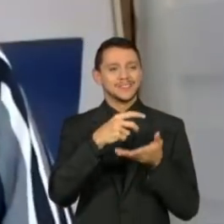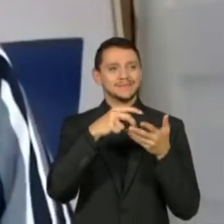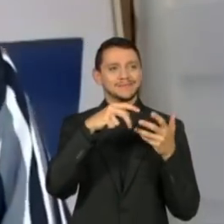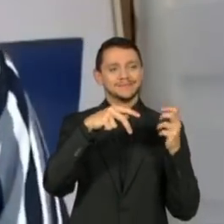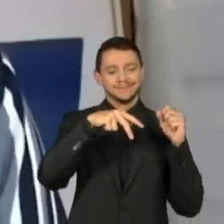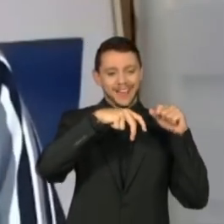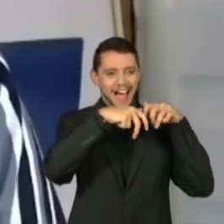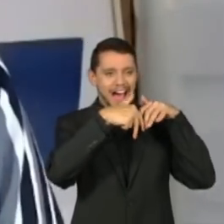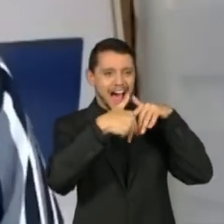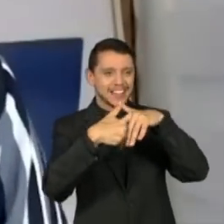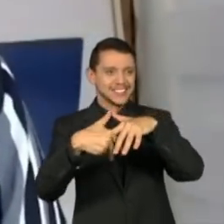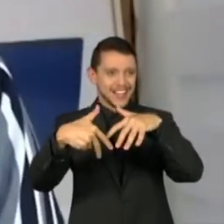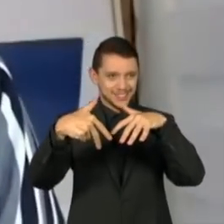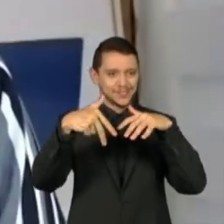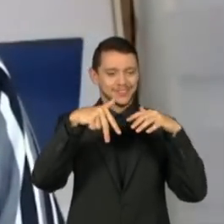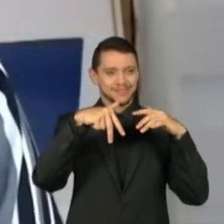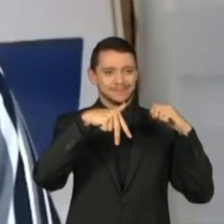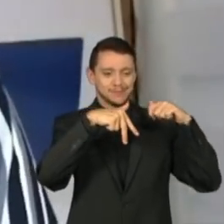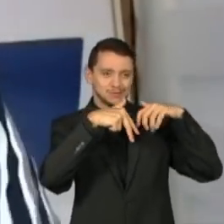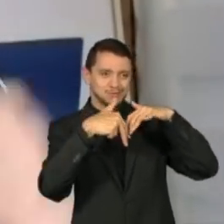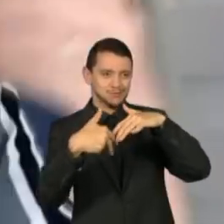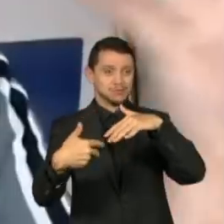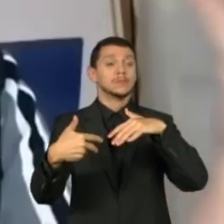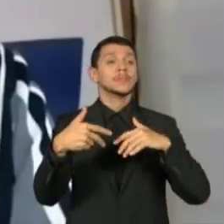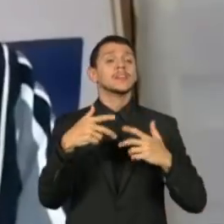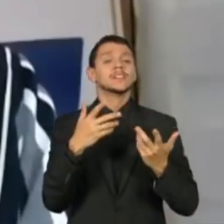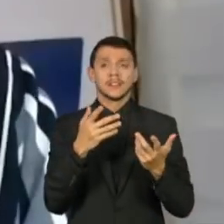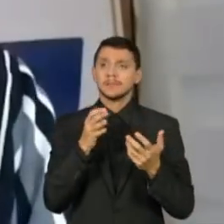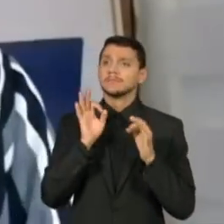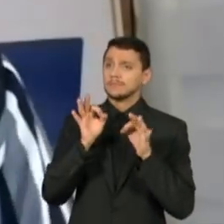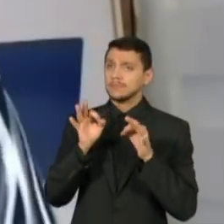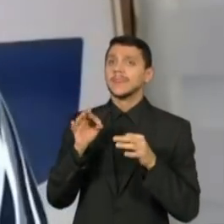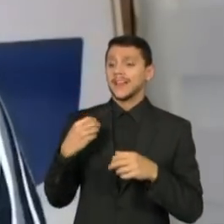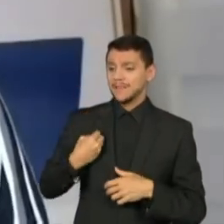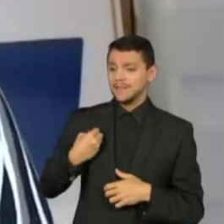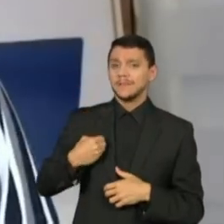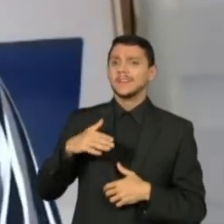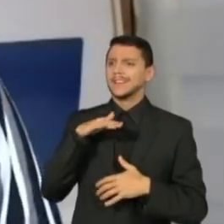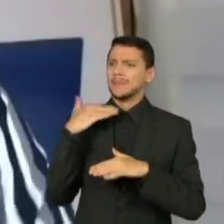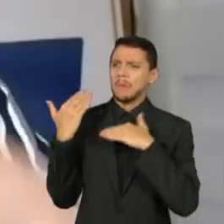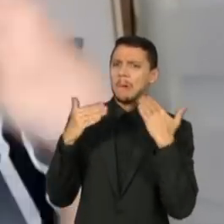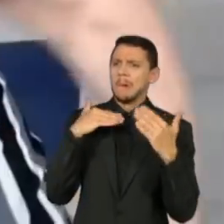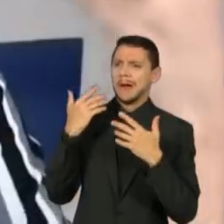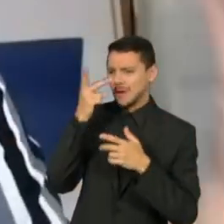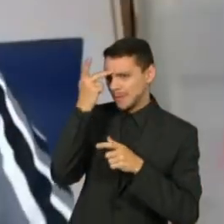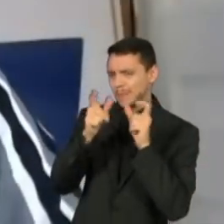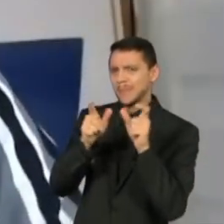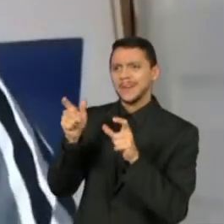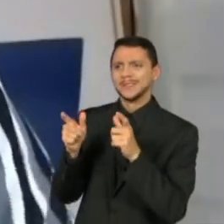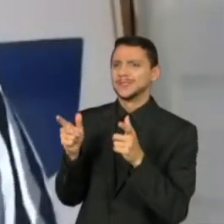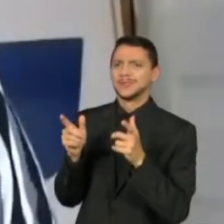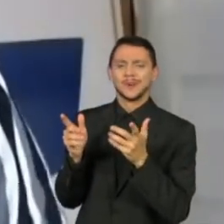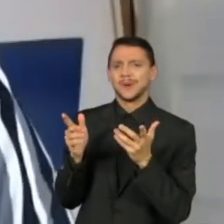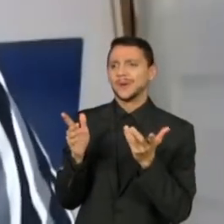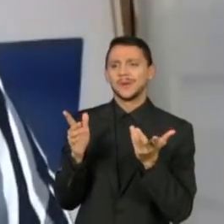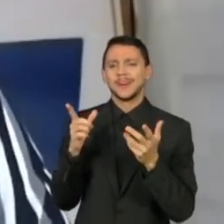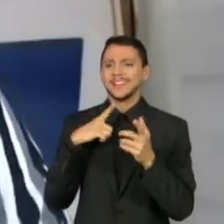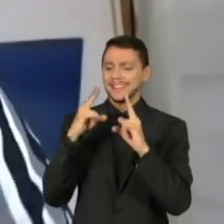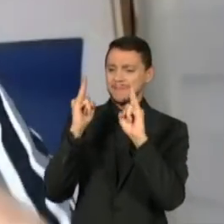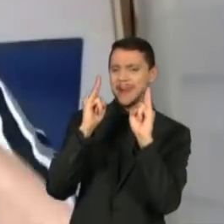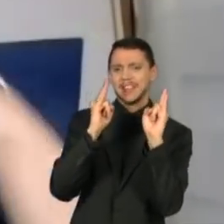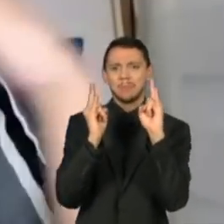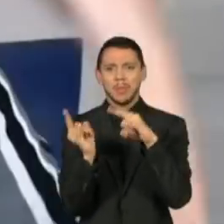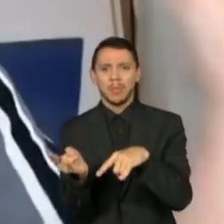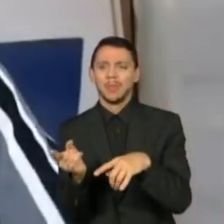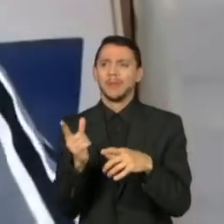foram, toda a vida foi tirada do lugar, pessoas foram levadas, prédios, contêineres, tratores de esteiras de